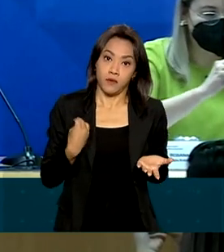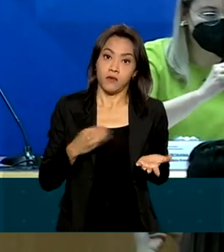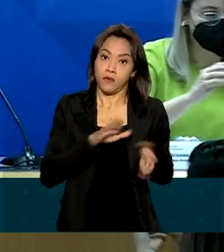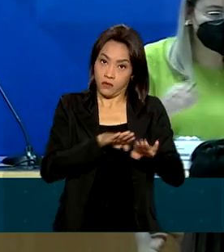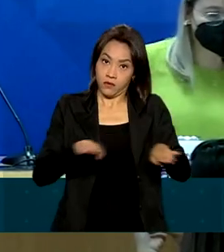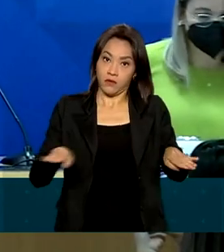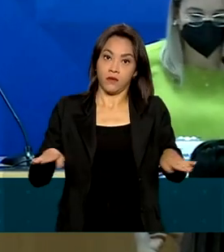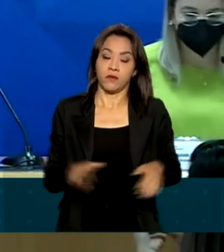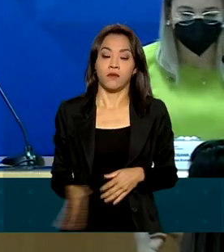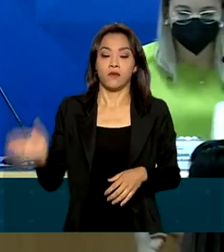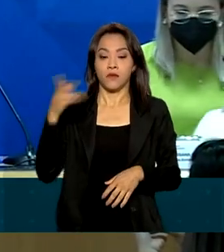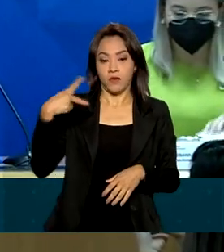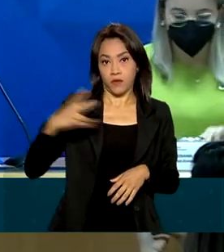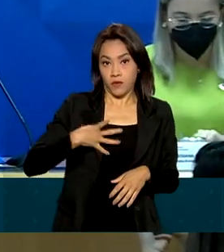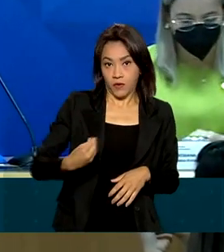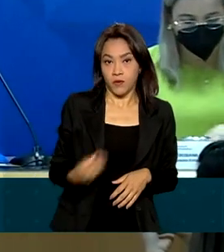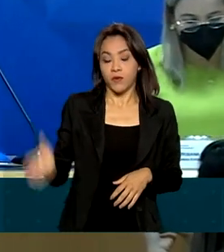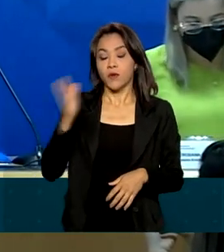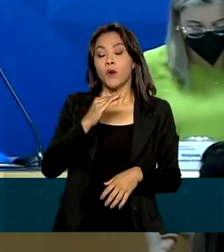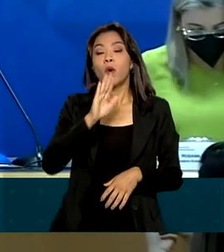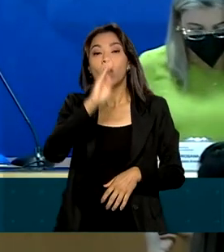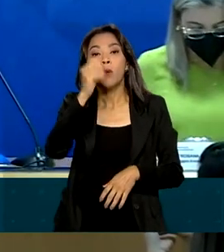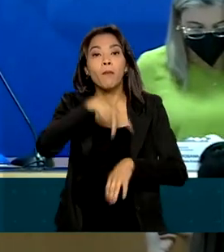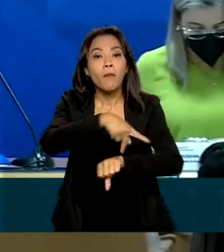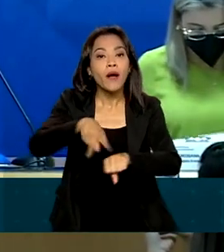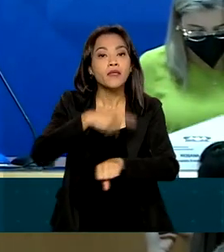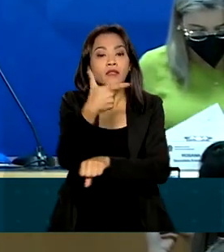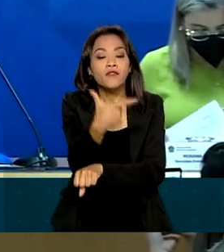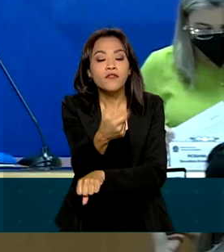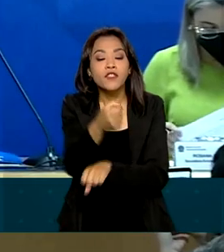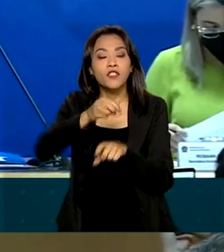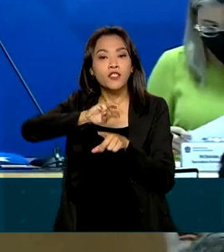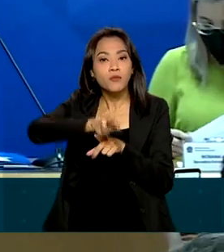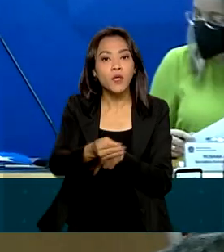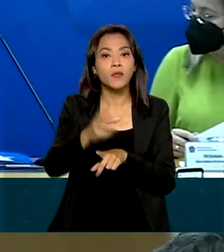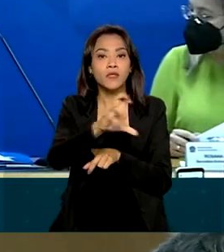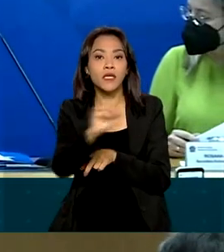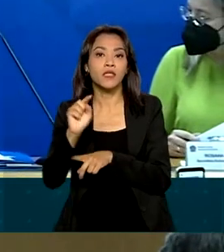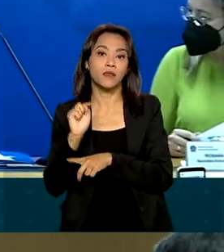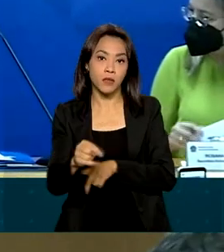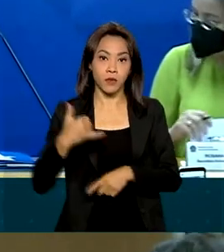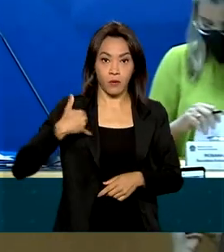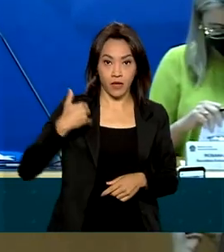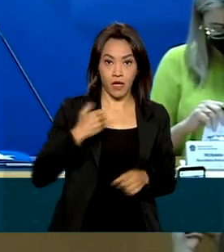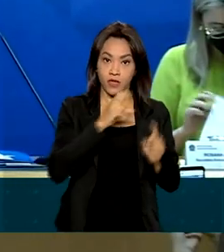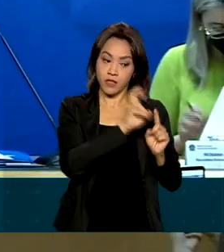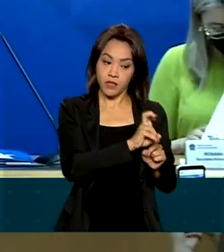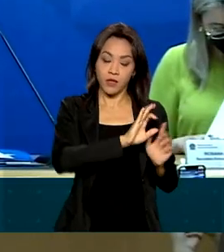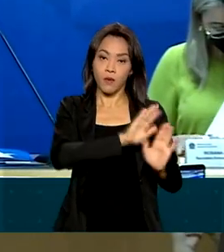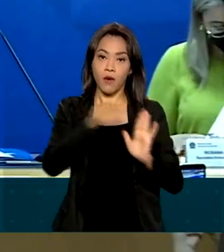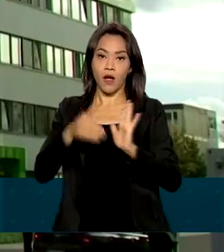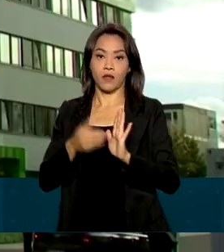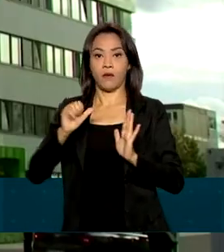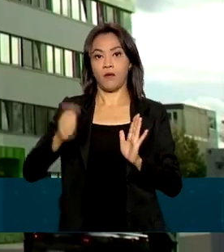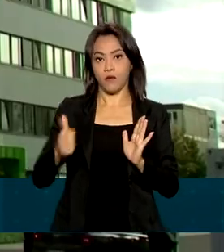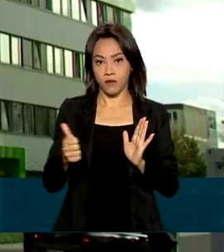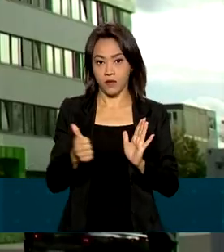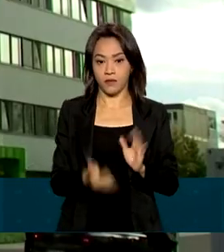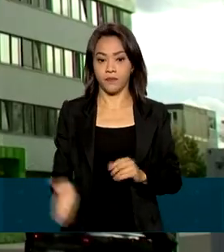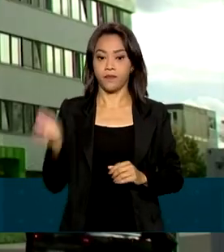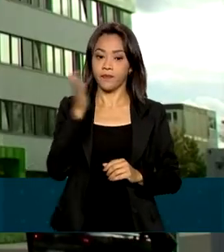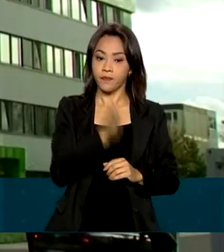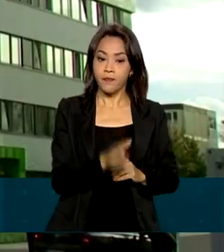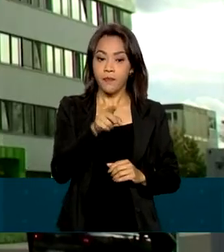da Saúde, o país tem 20 milhões e meio de crianças com idade entre 5 e 11 anos. A